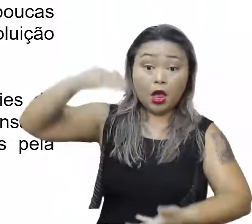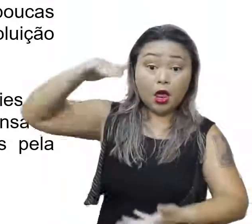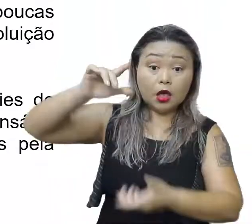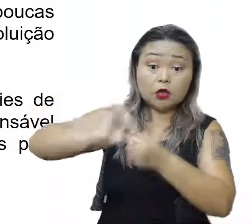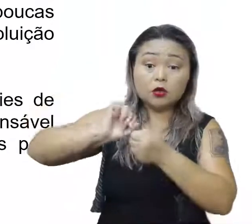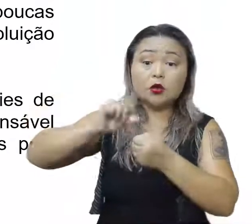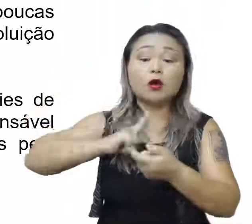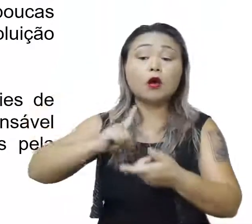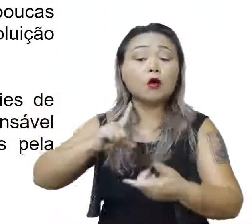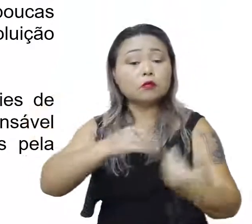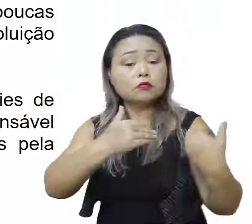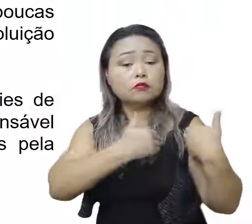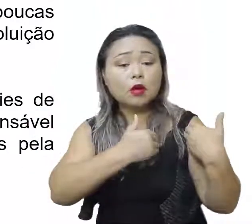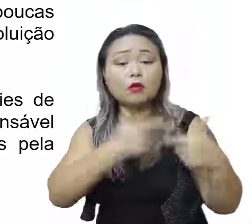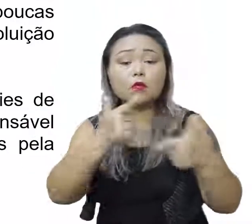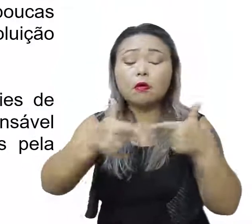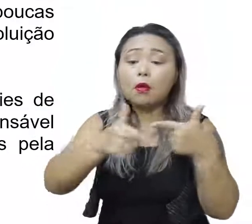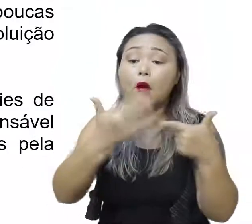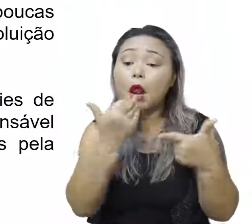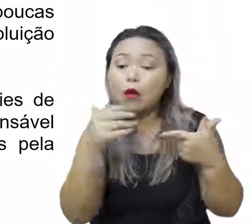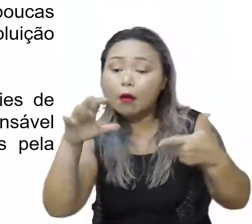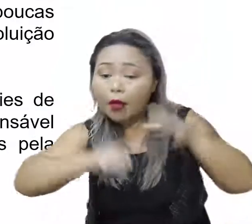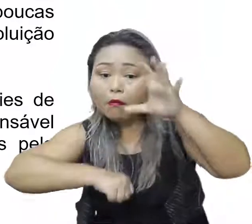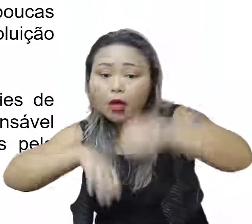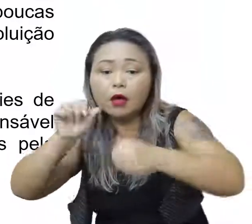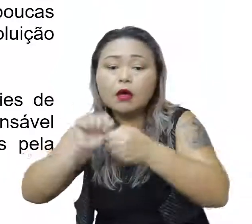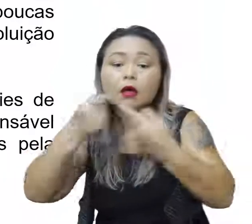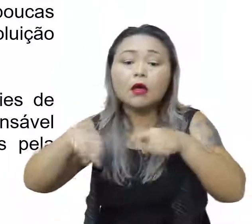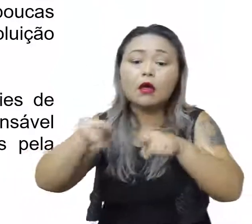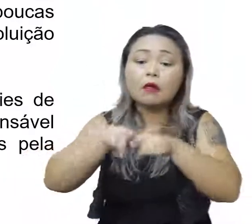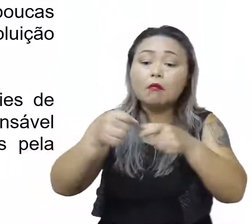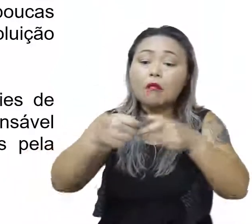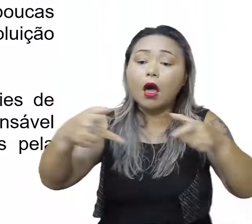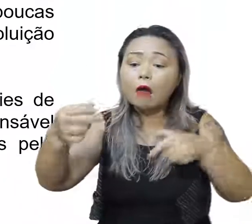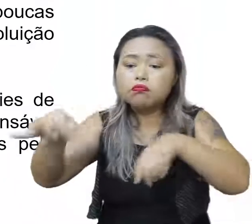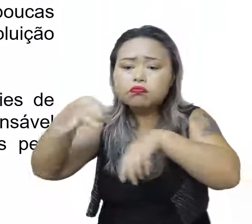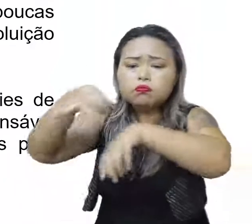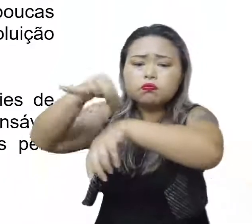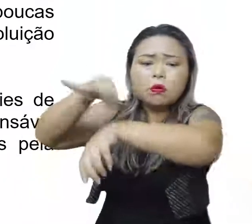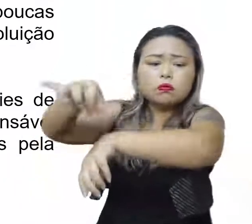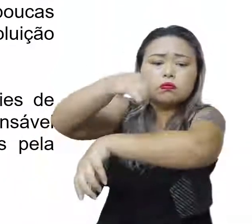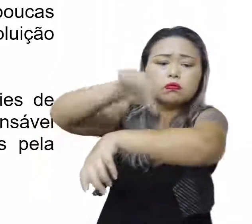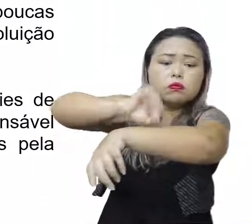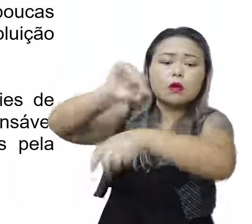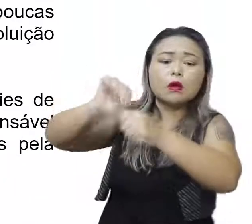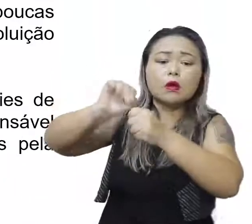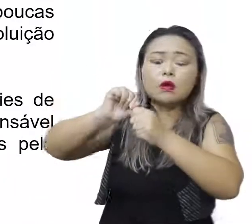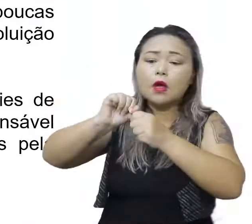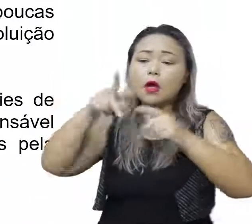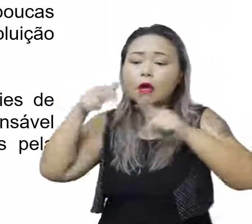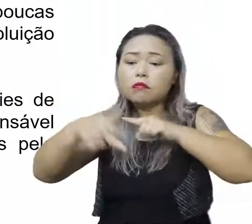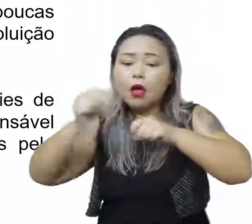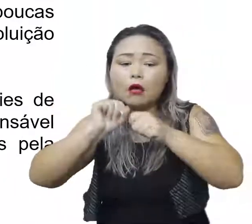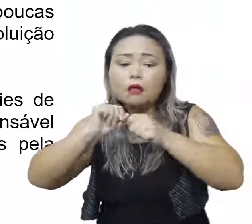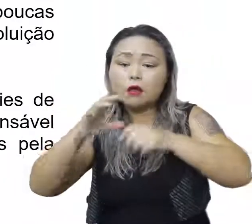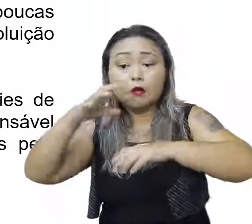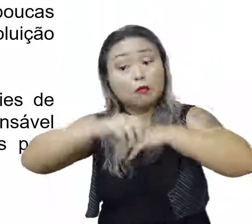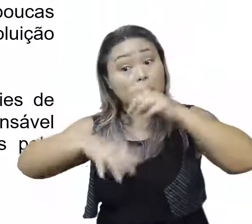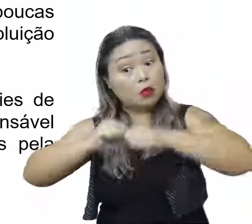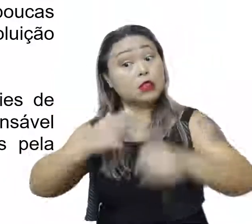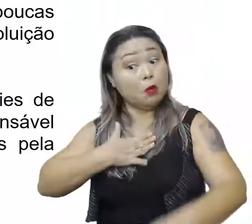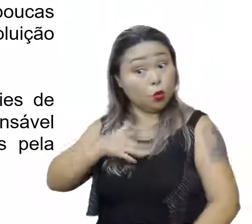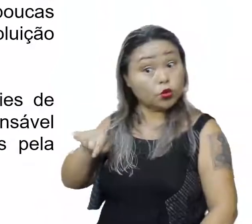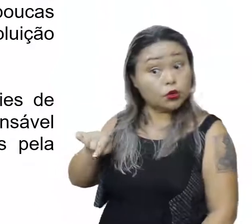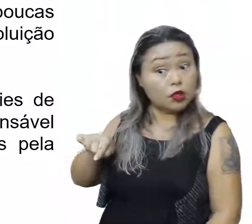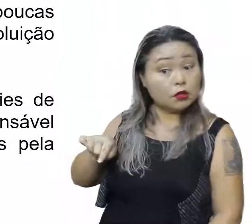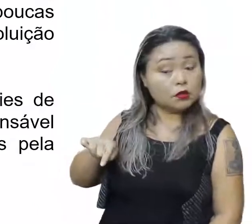responsável por problemas alimentares e aumento de pragas pela cultura ruptura da cadeia alimentar. Também gostei